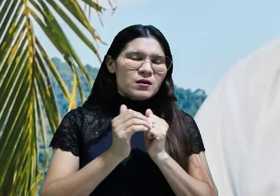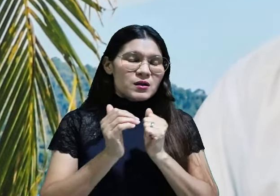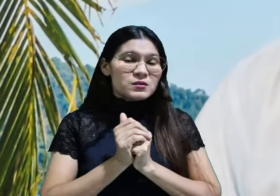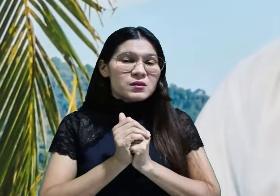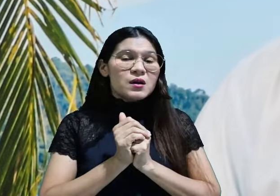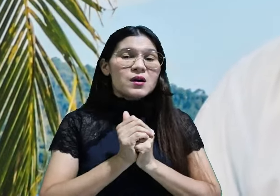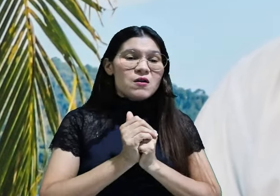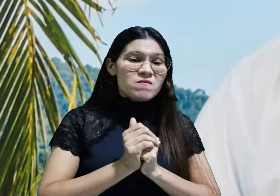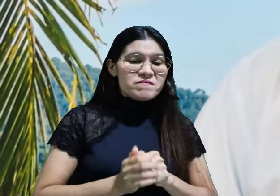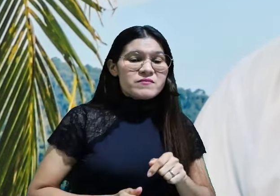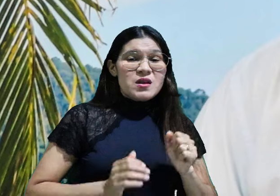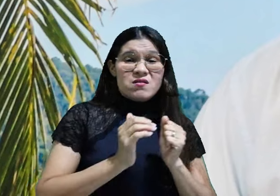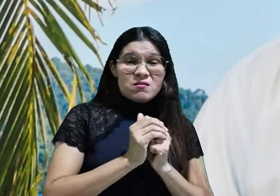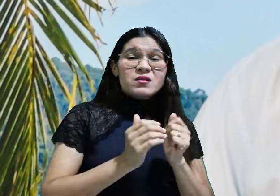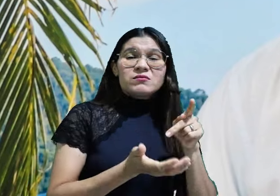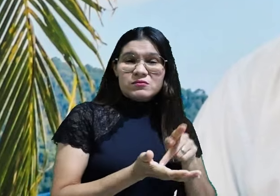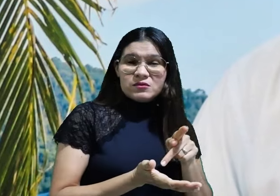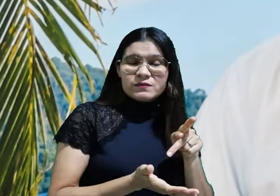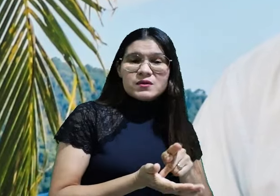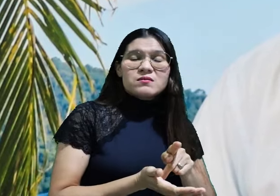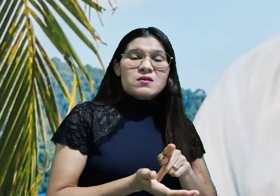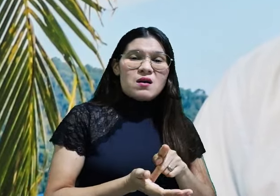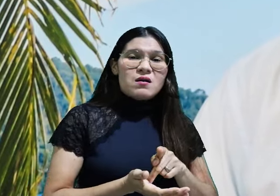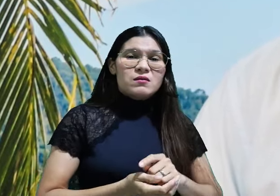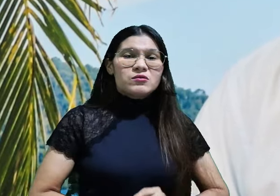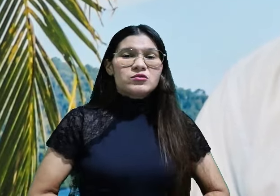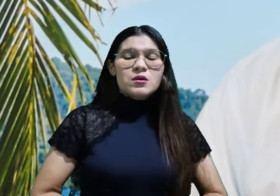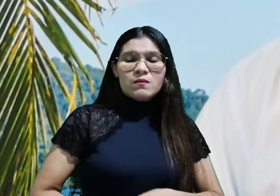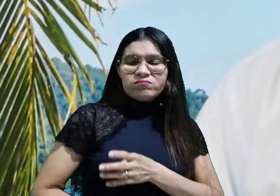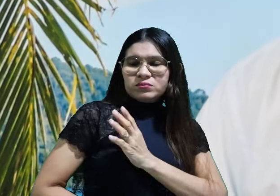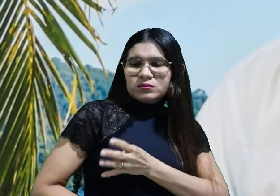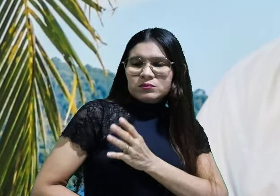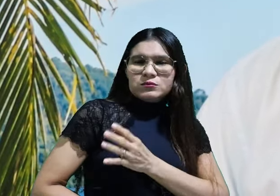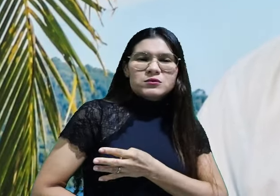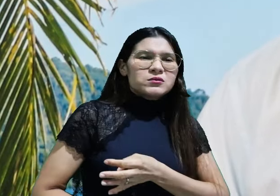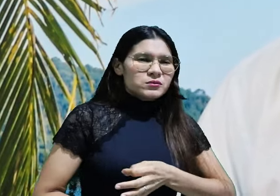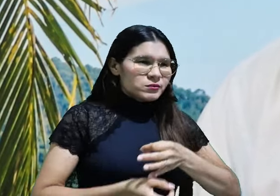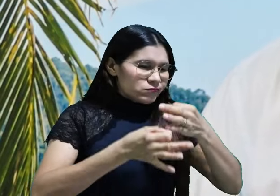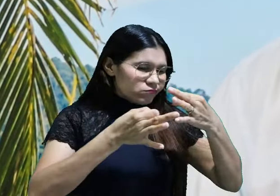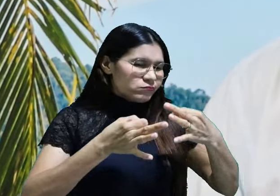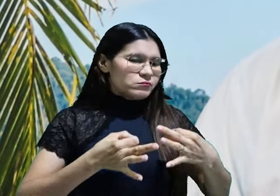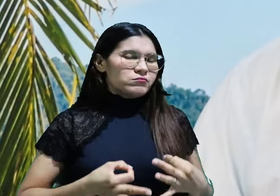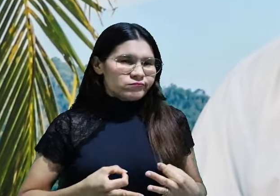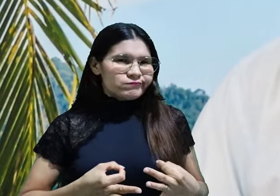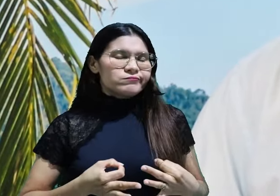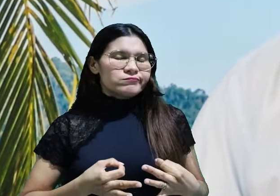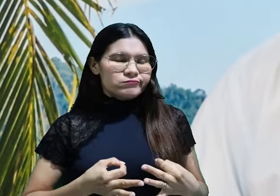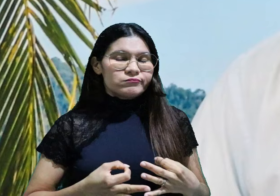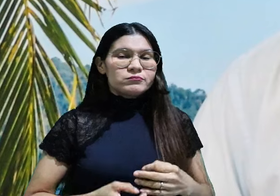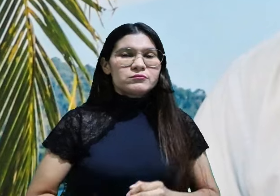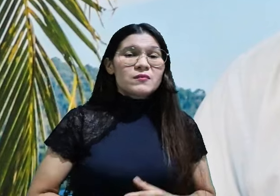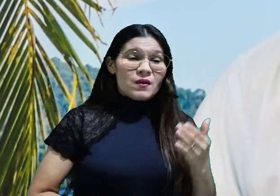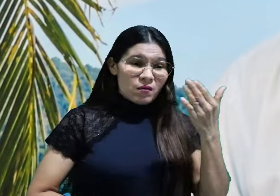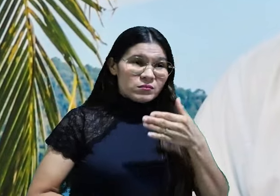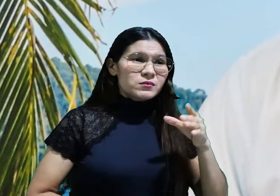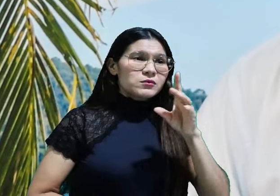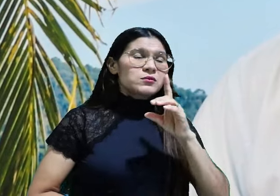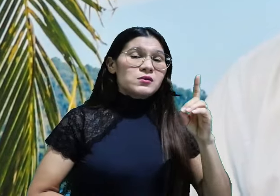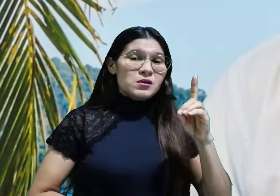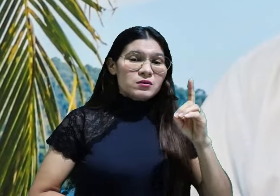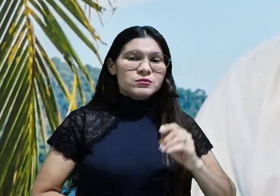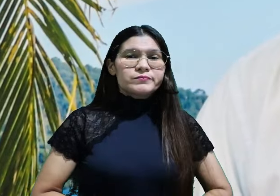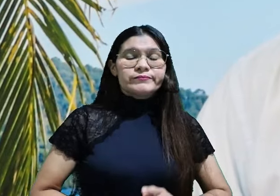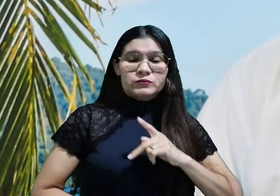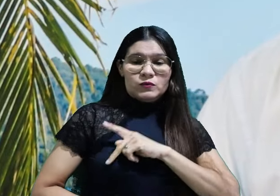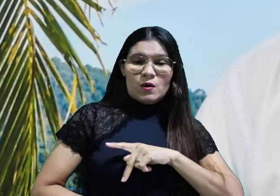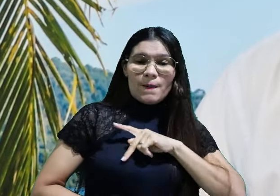teatralidade, mas como um coração sincero diante de Deus. Isso, conforme